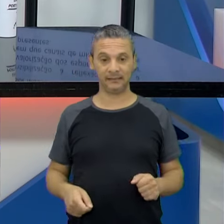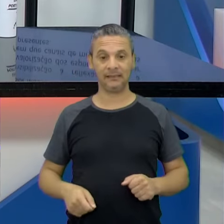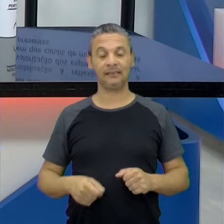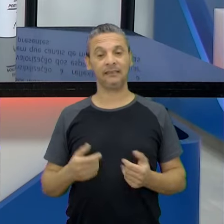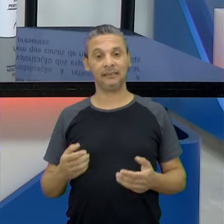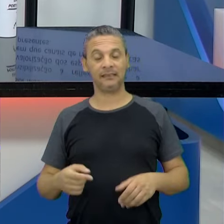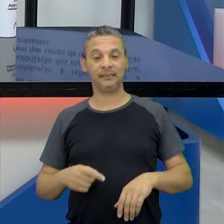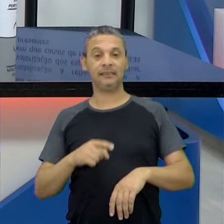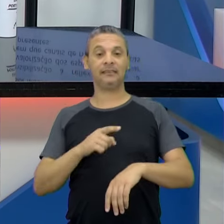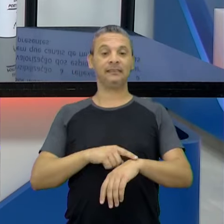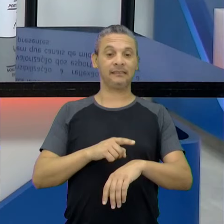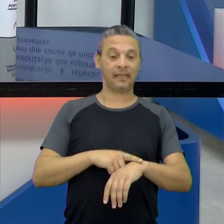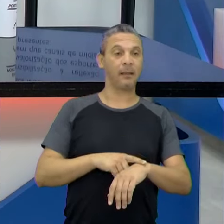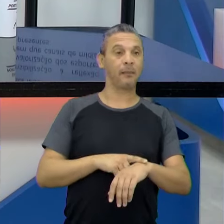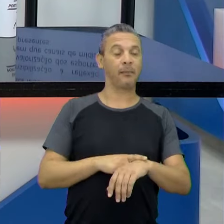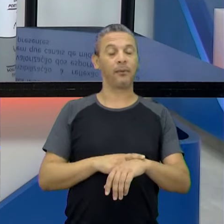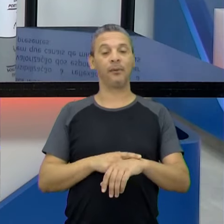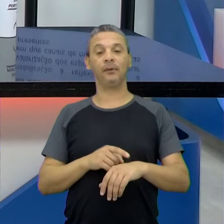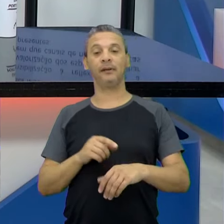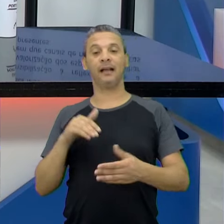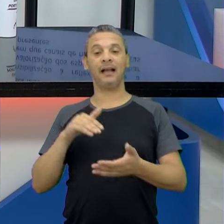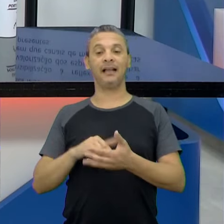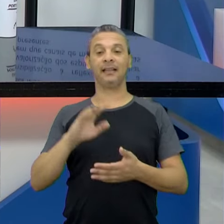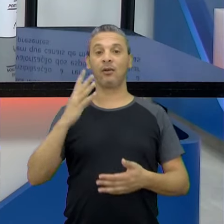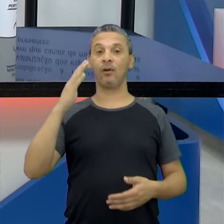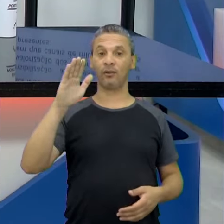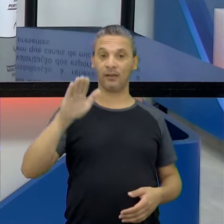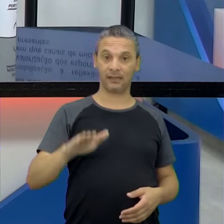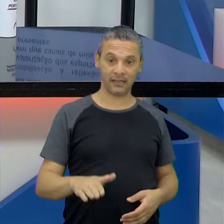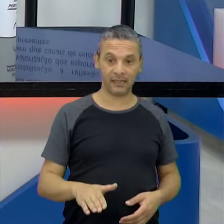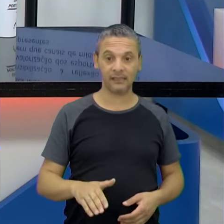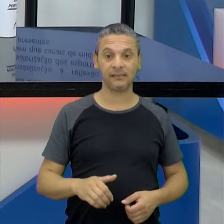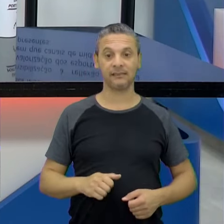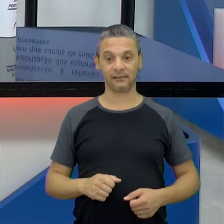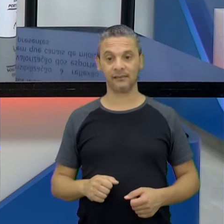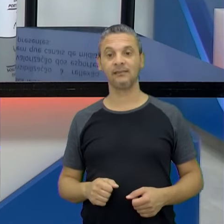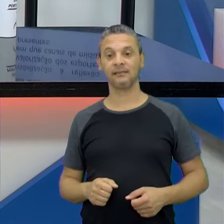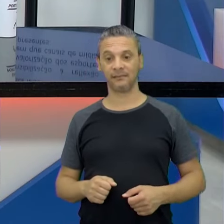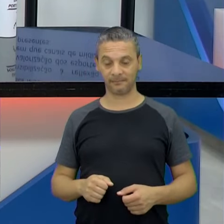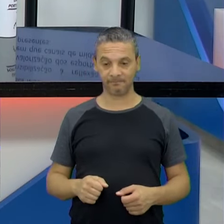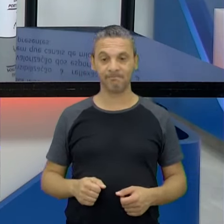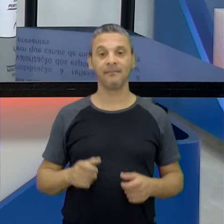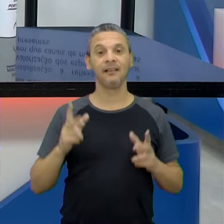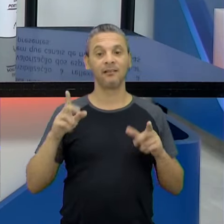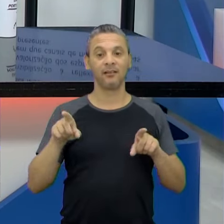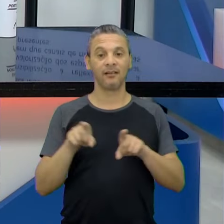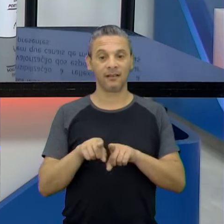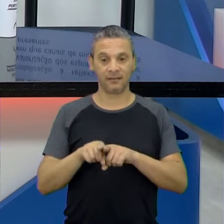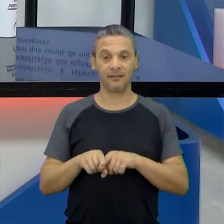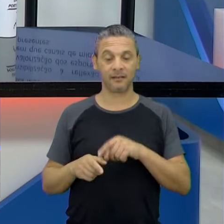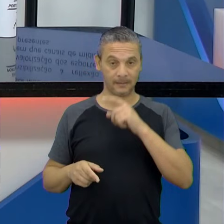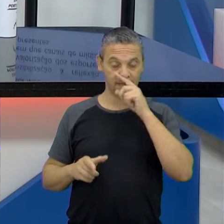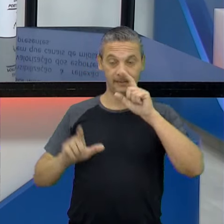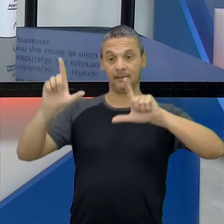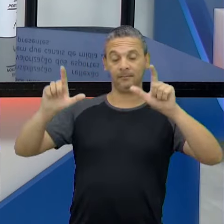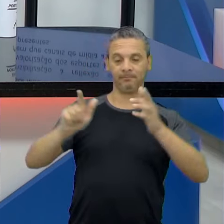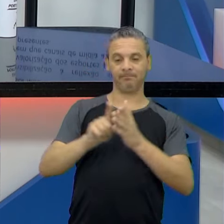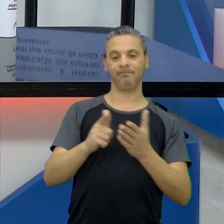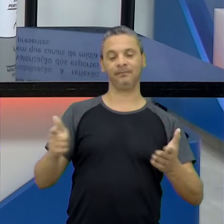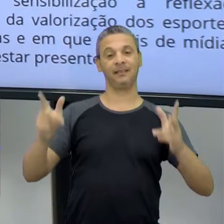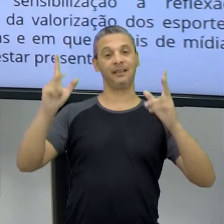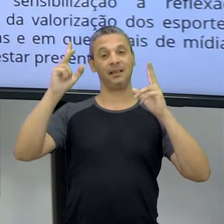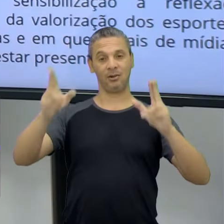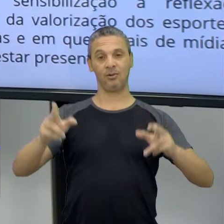e o prazo era até as 16 horas daquele dia. Funcionou igual jornal. Porque no jornal é assim, jornal, falo jornal e imprensa, mídia, né? Funciona assim.